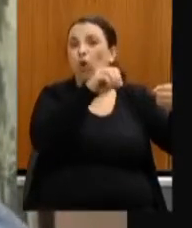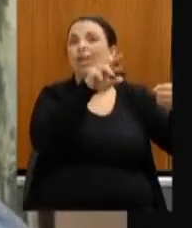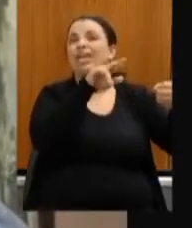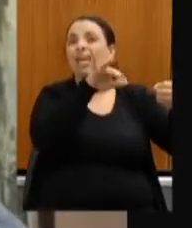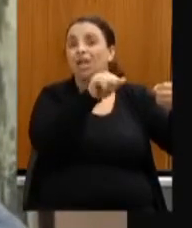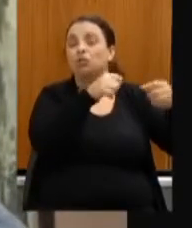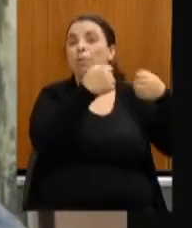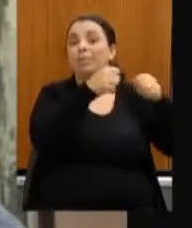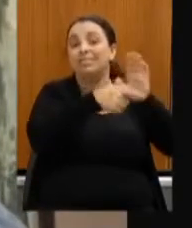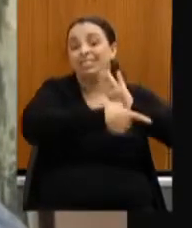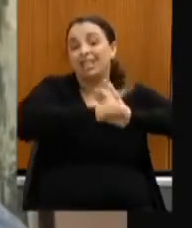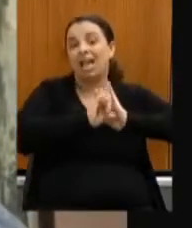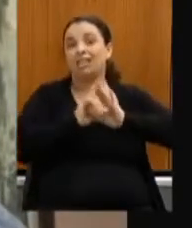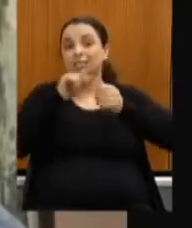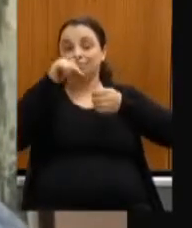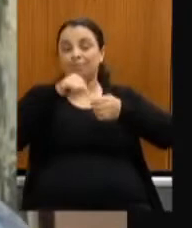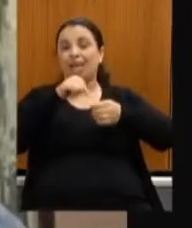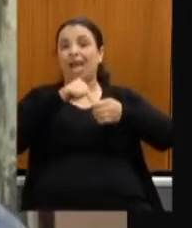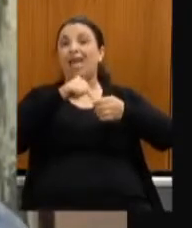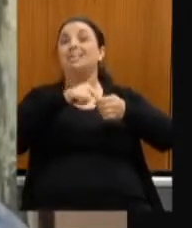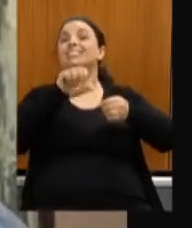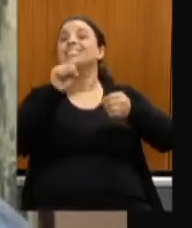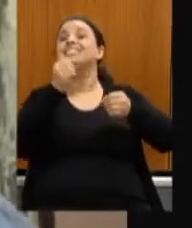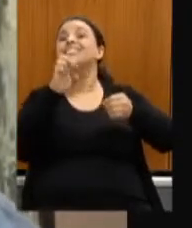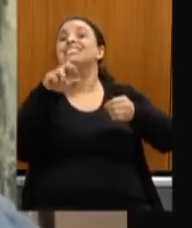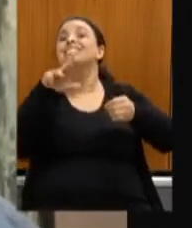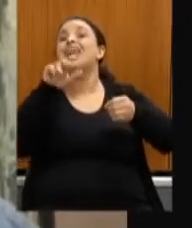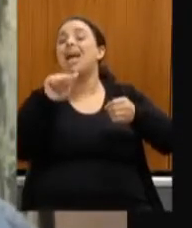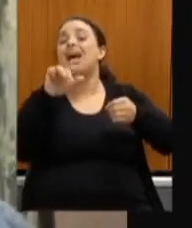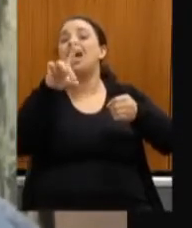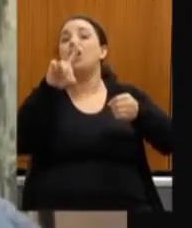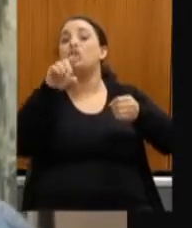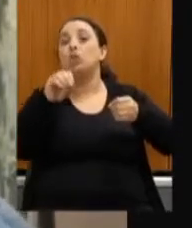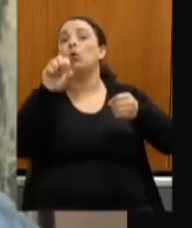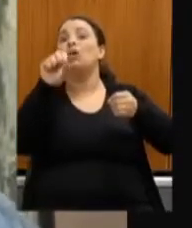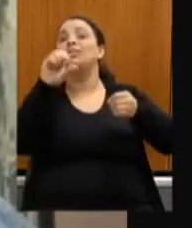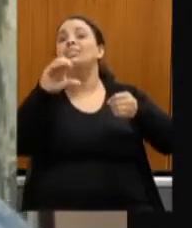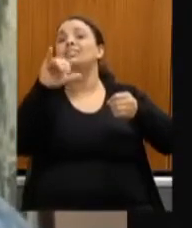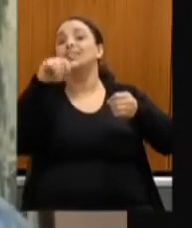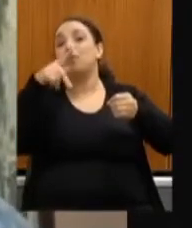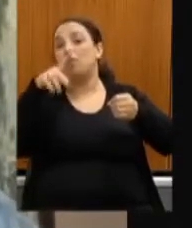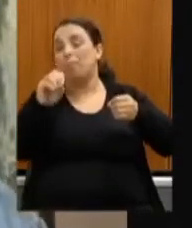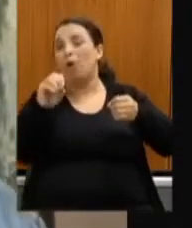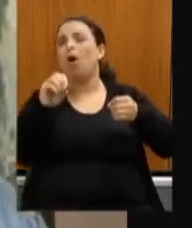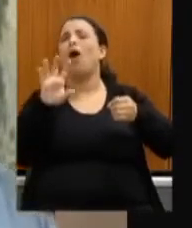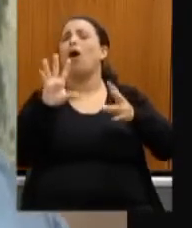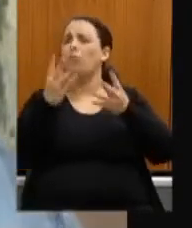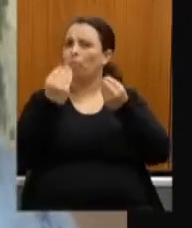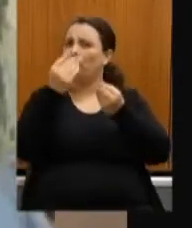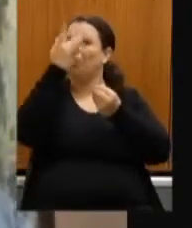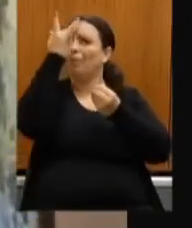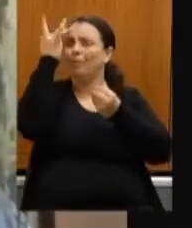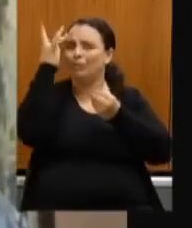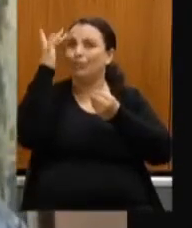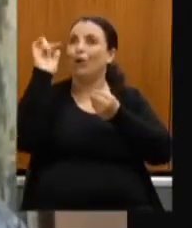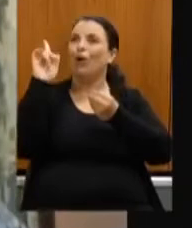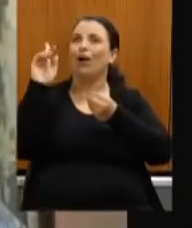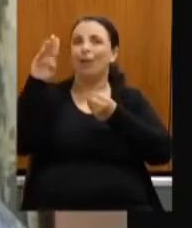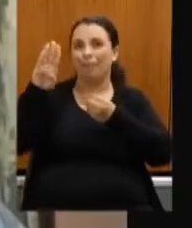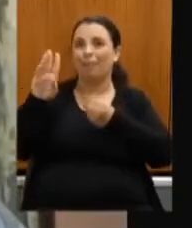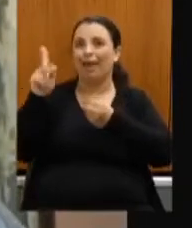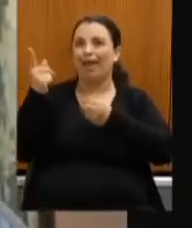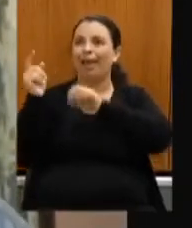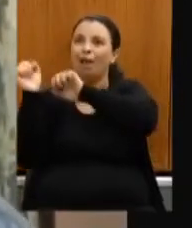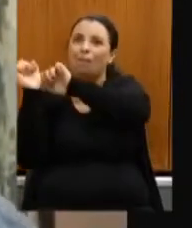talvez um dos mais procurados destinos turísticos principalmente do pessoal aí da região metropolitana de Belo Horizonte